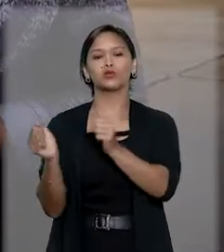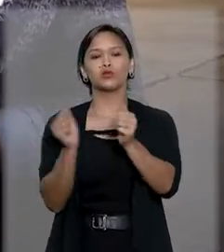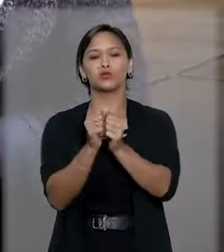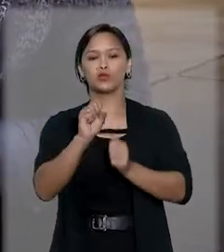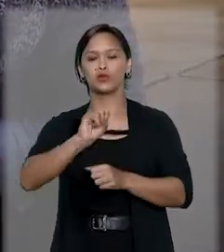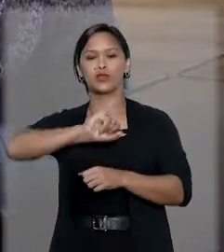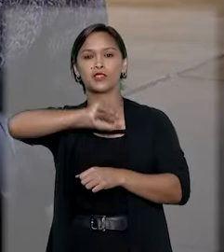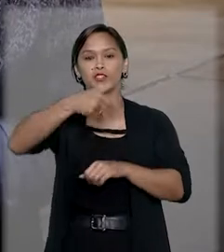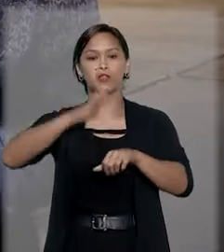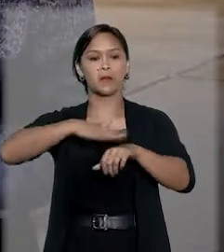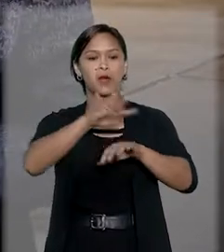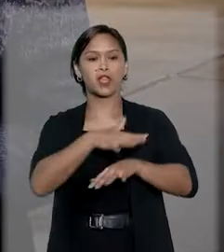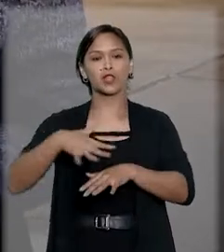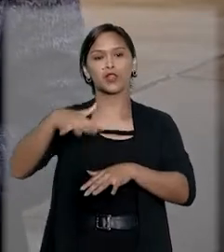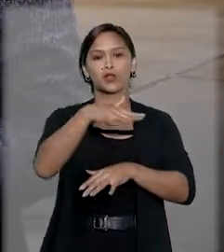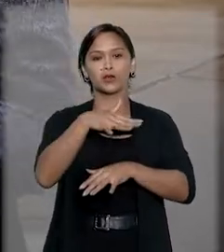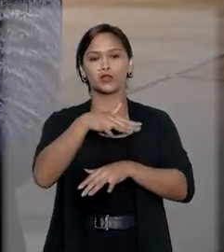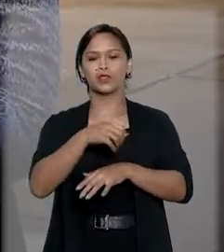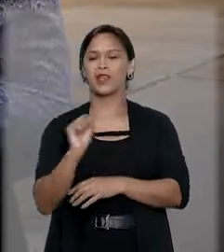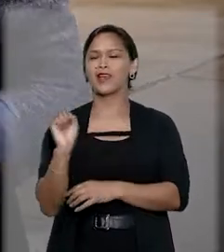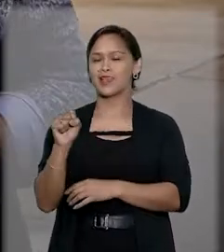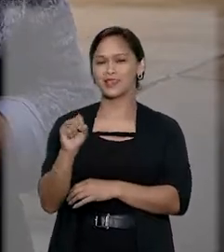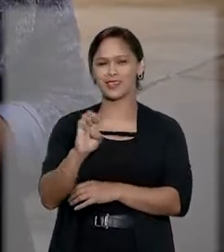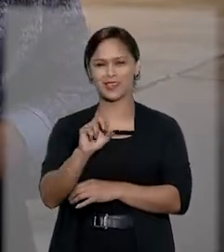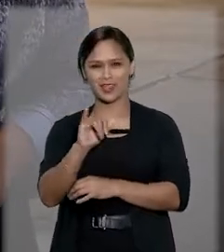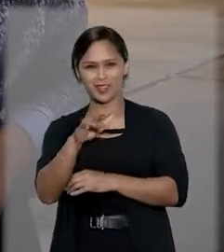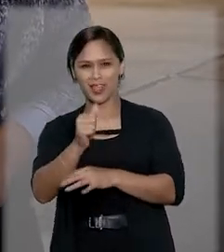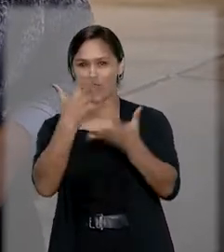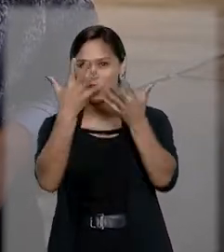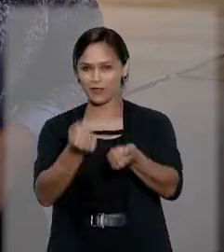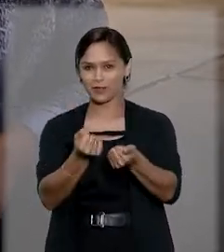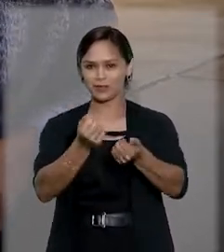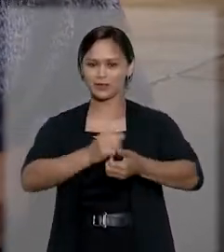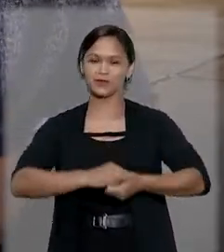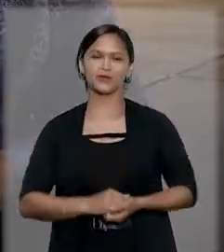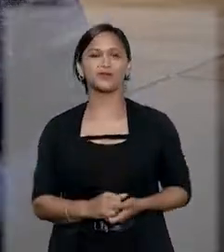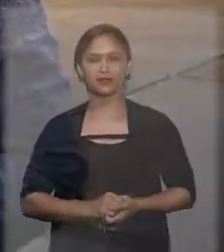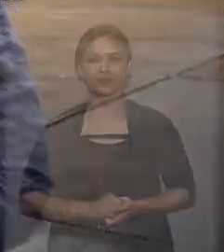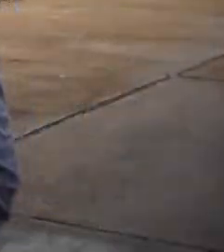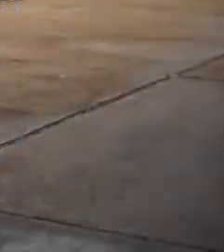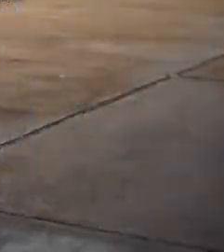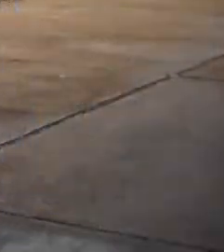juntos um STJ para todos. É isso aí, Elinaldo. Vamos? Vamos!